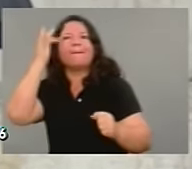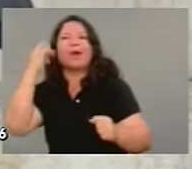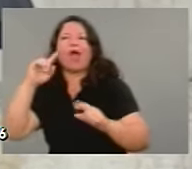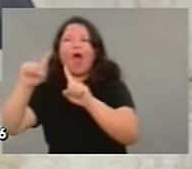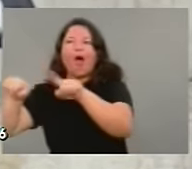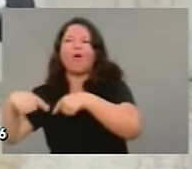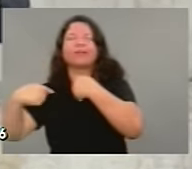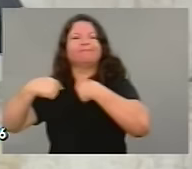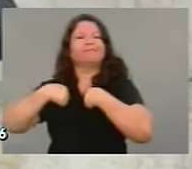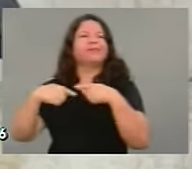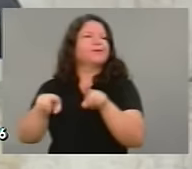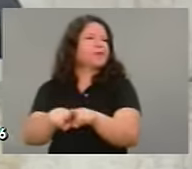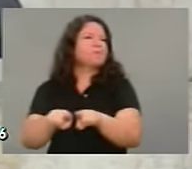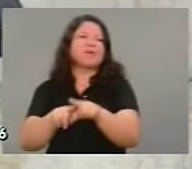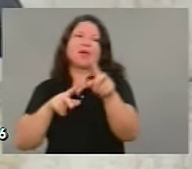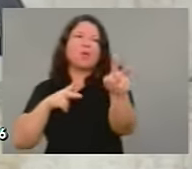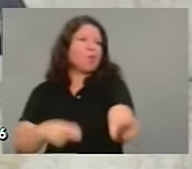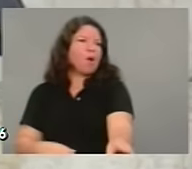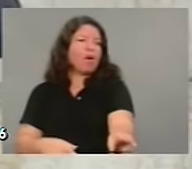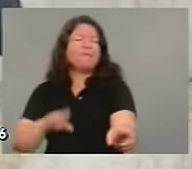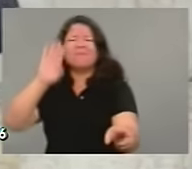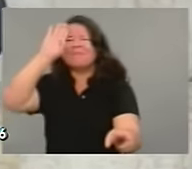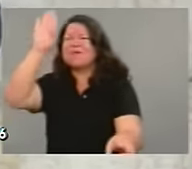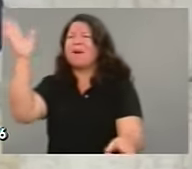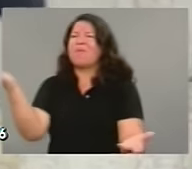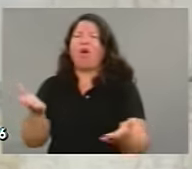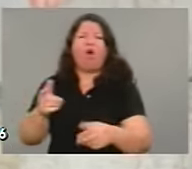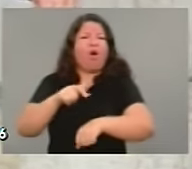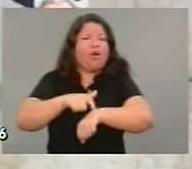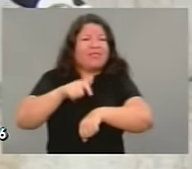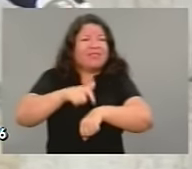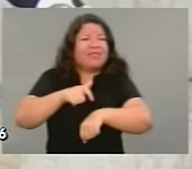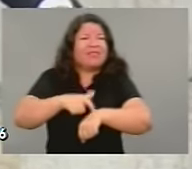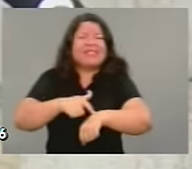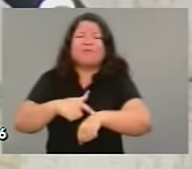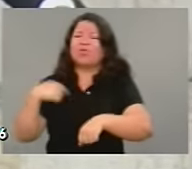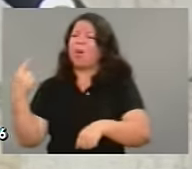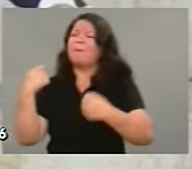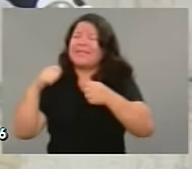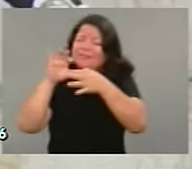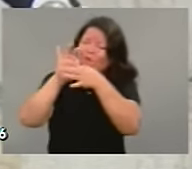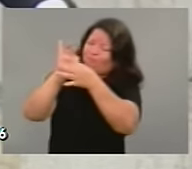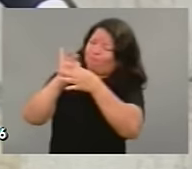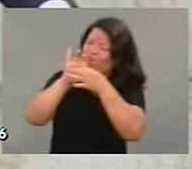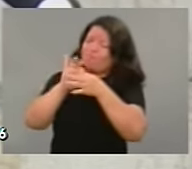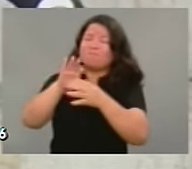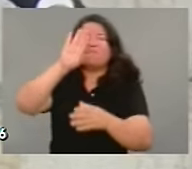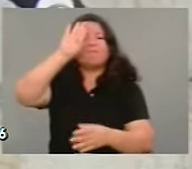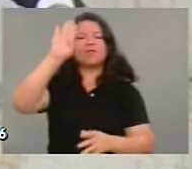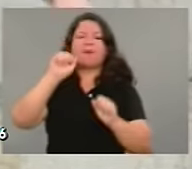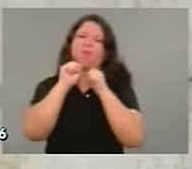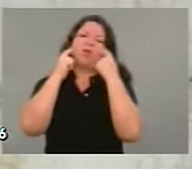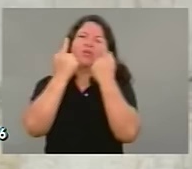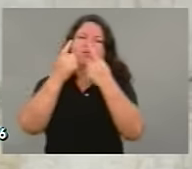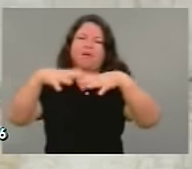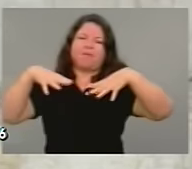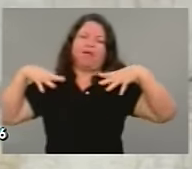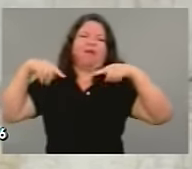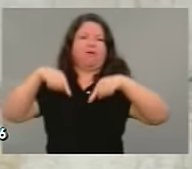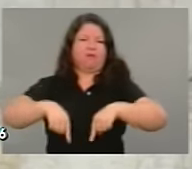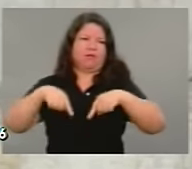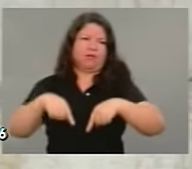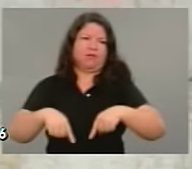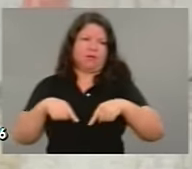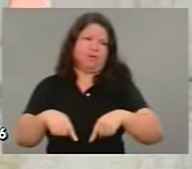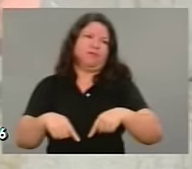que, principalmente num momento como esse, nós nos unamos, principalmente essa casa, demonstre, como está demonstrando